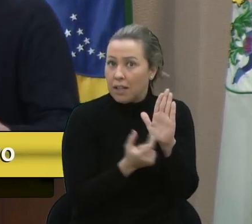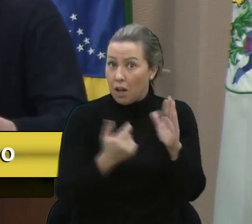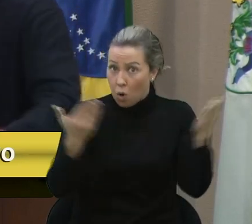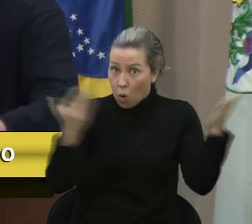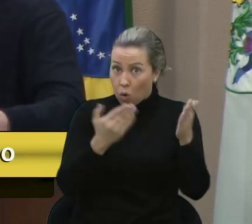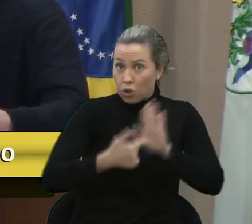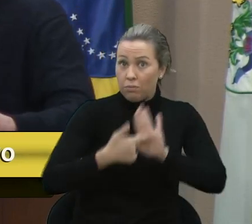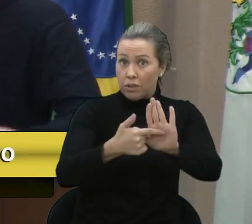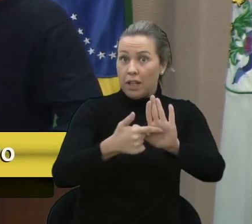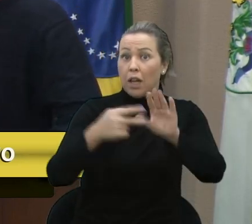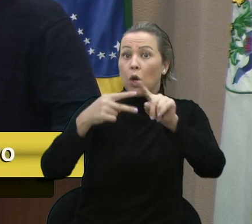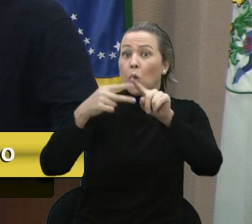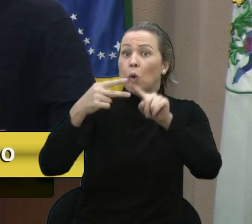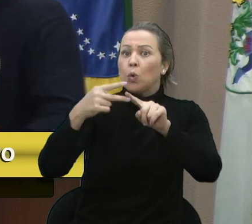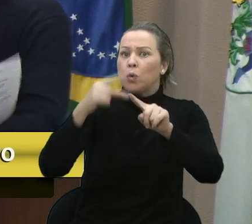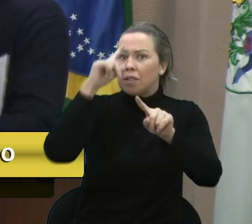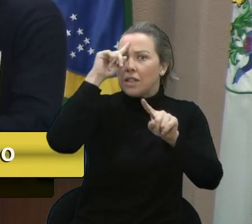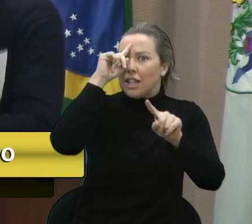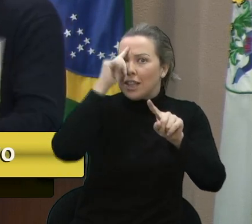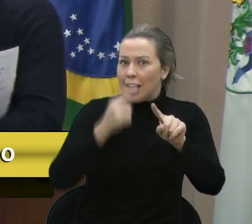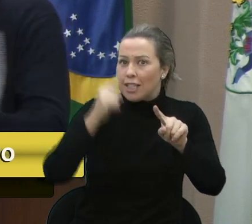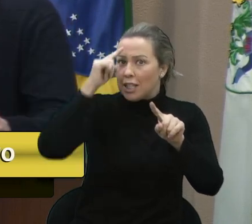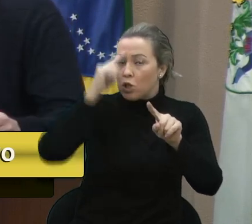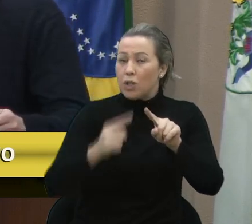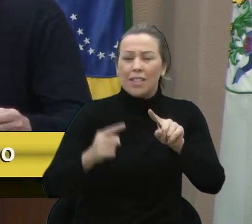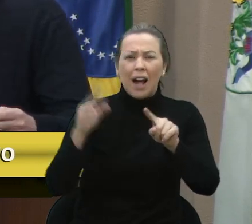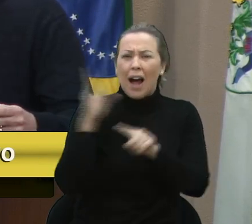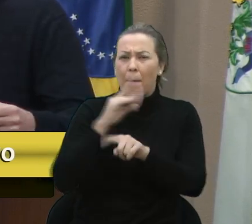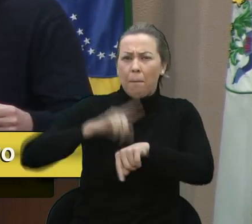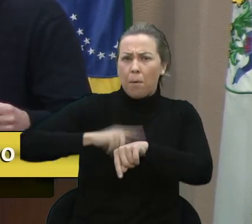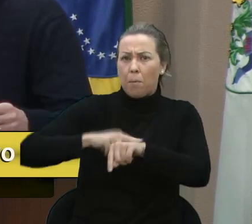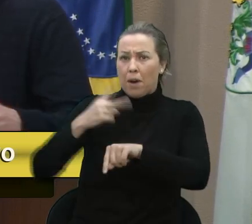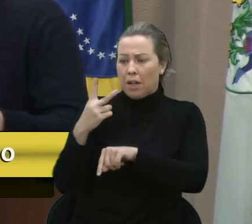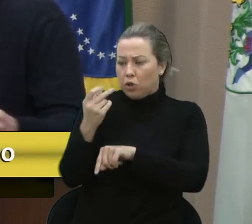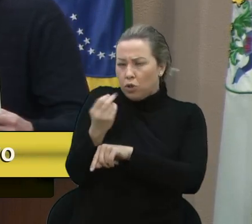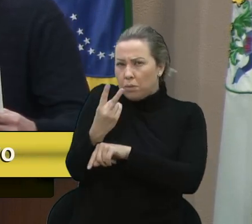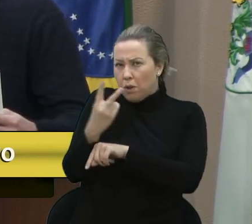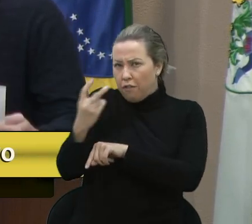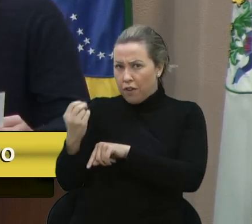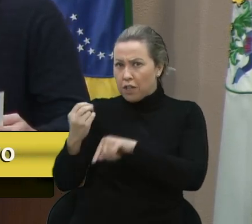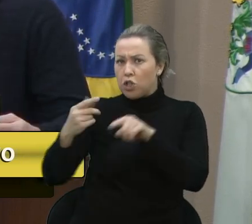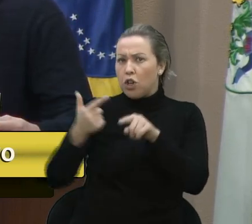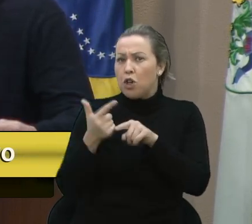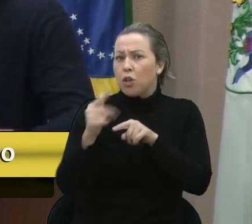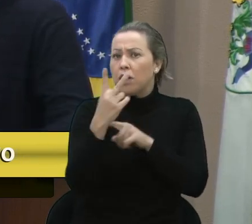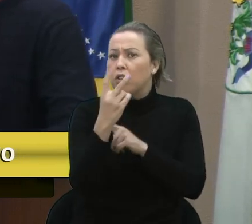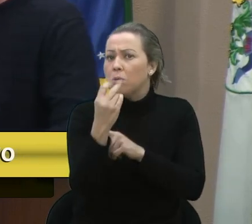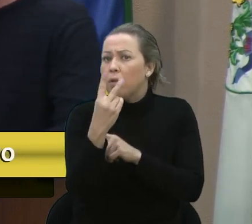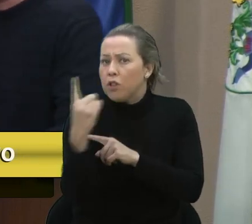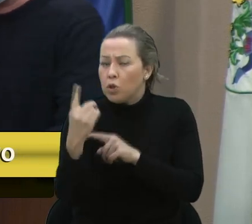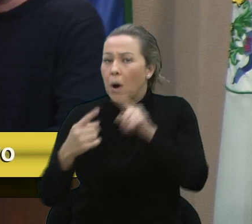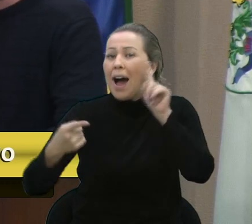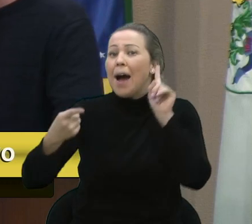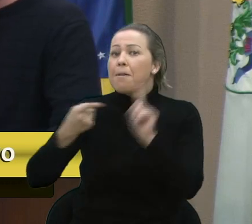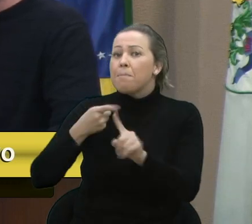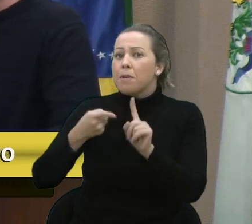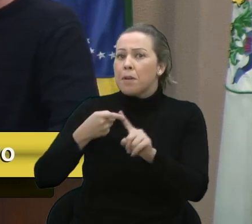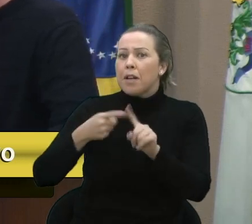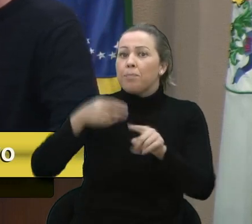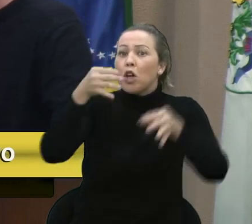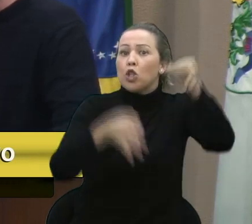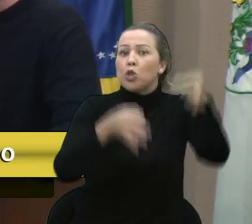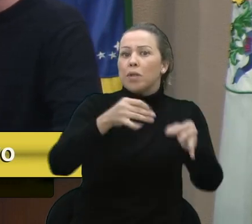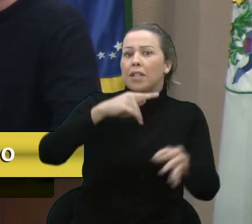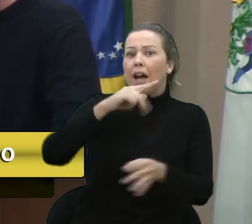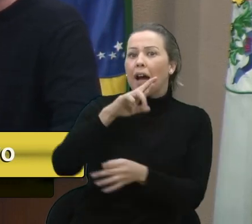hoje duas decisões muito recentes, uma de 2020 e uma de 2021. A primeira é da juíza